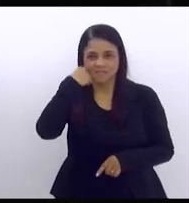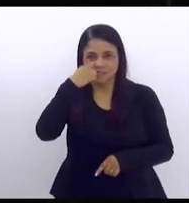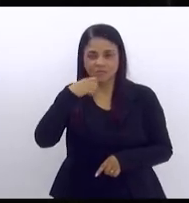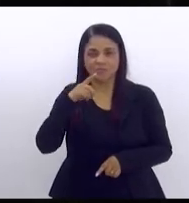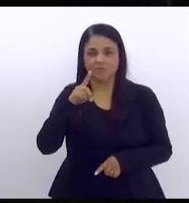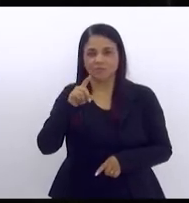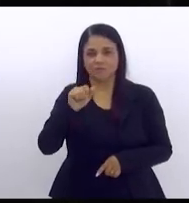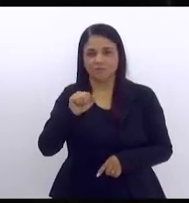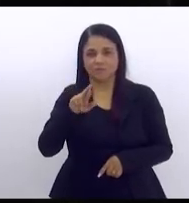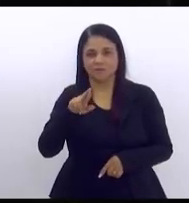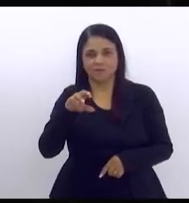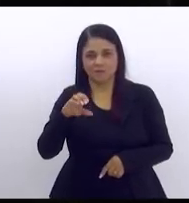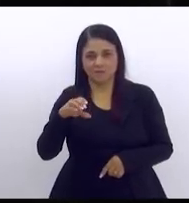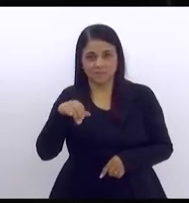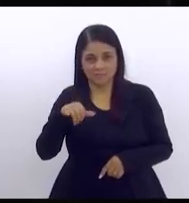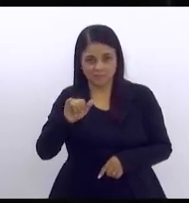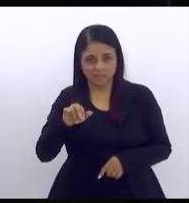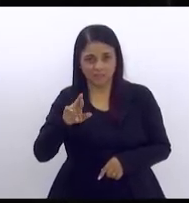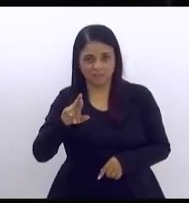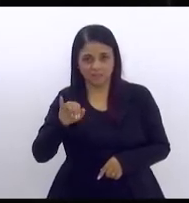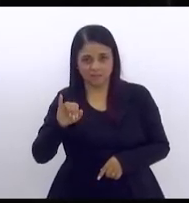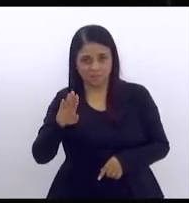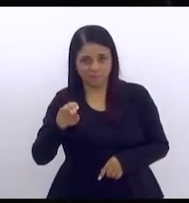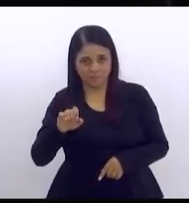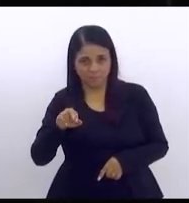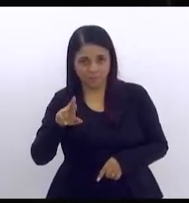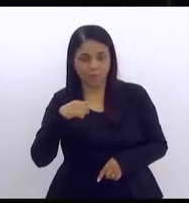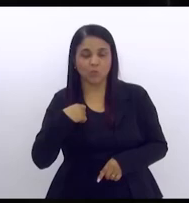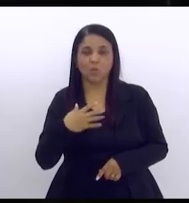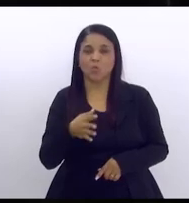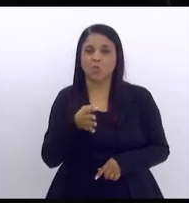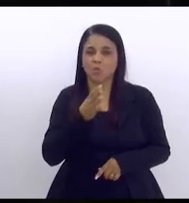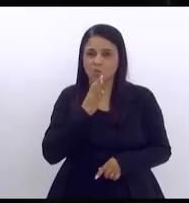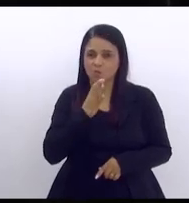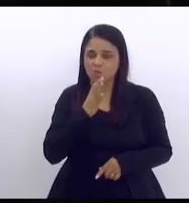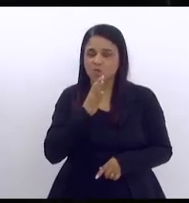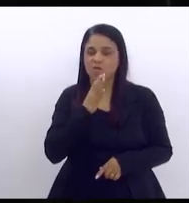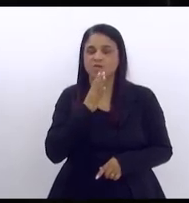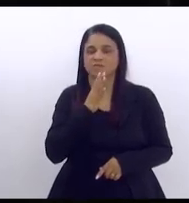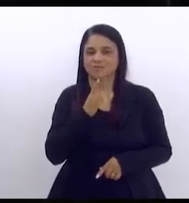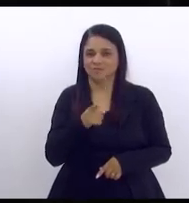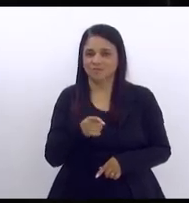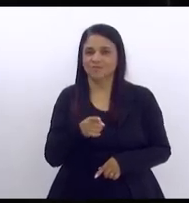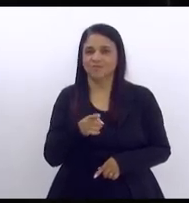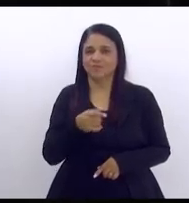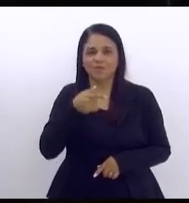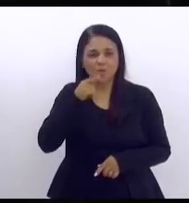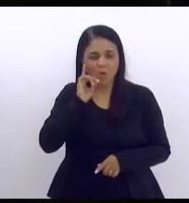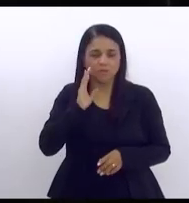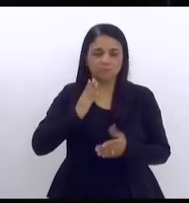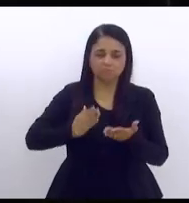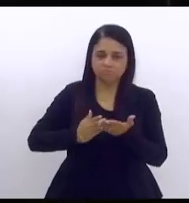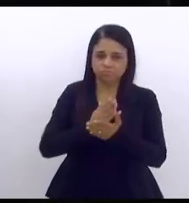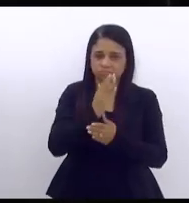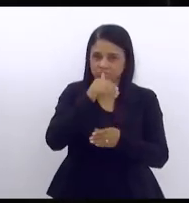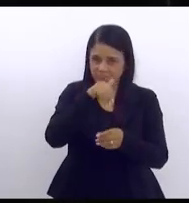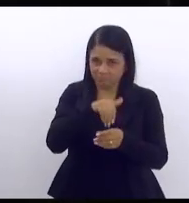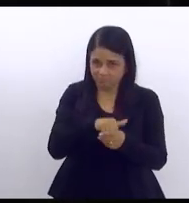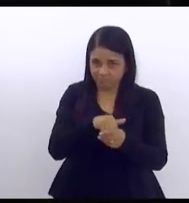esteja eu tenho certeza que com essa briga mesmo aprovando aqui ontem eles estarão